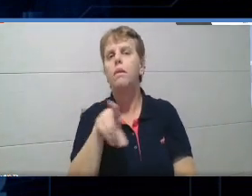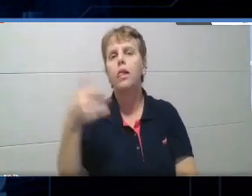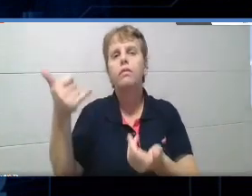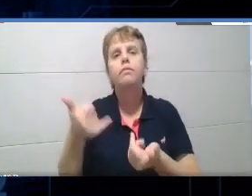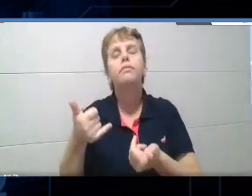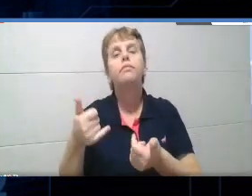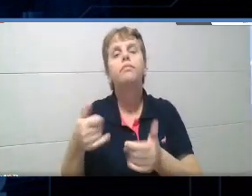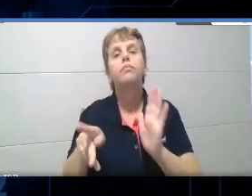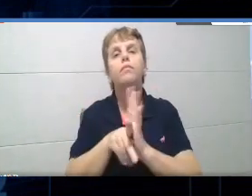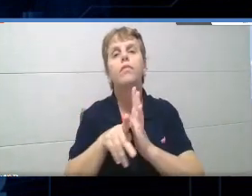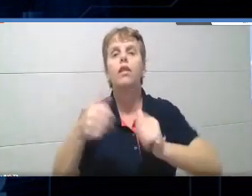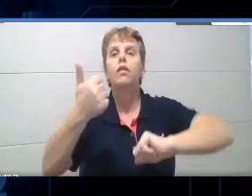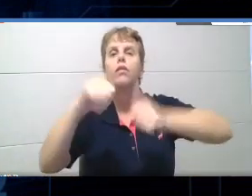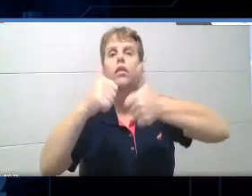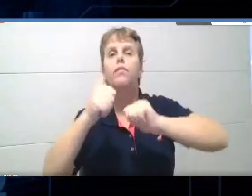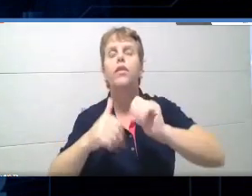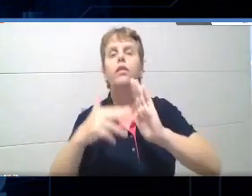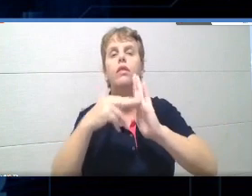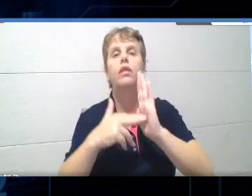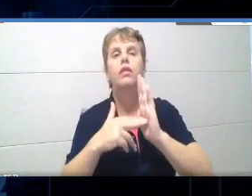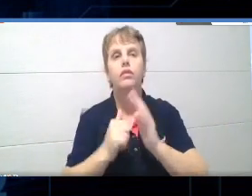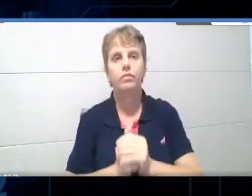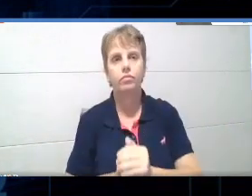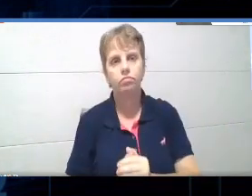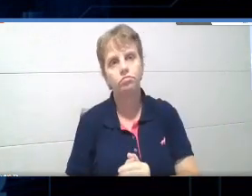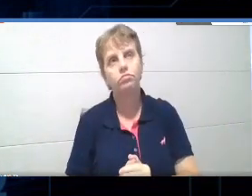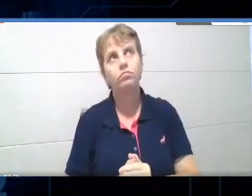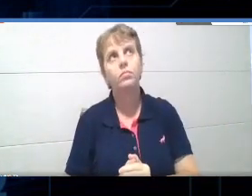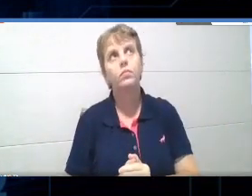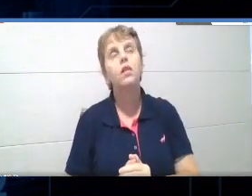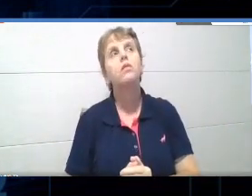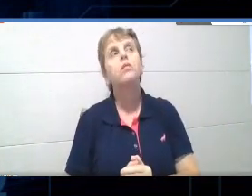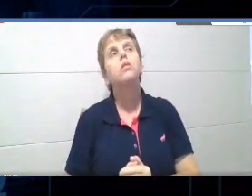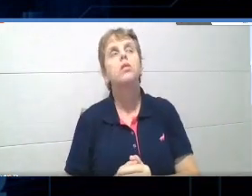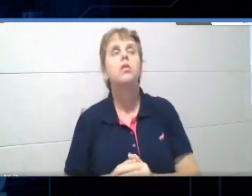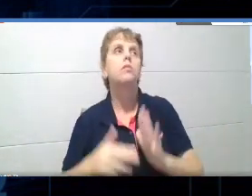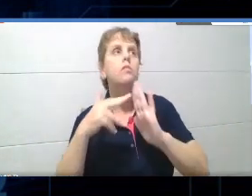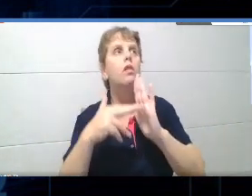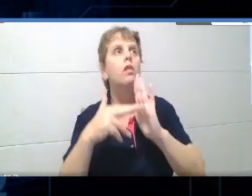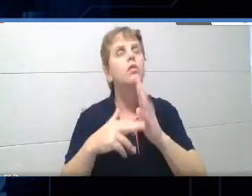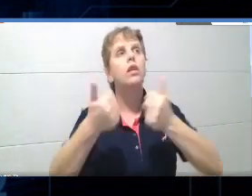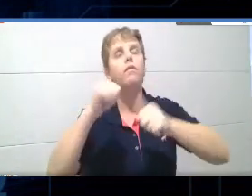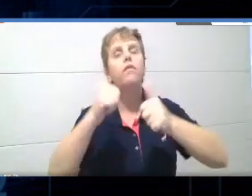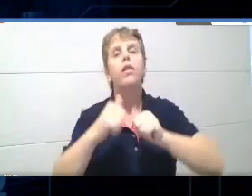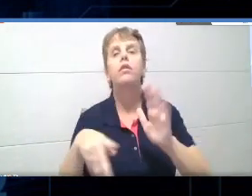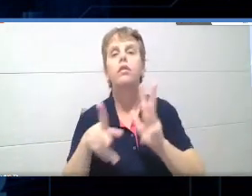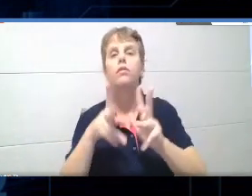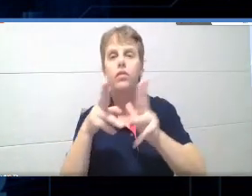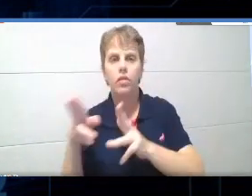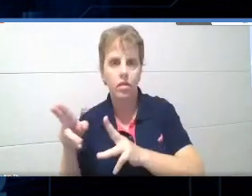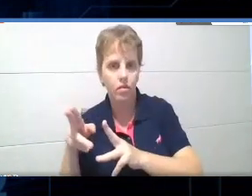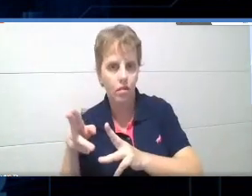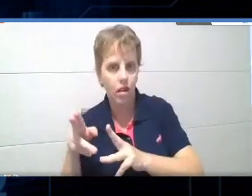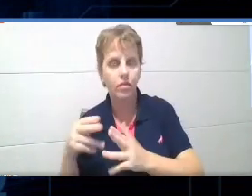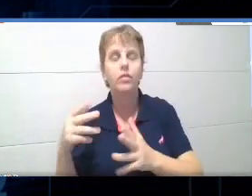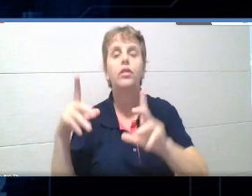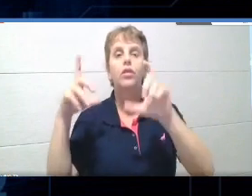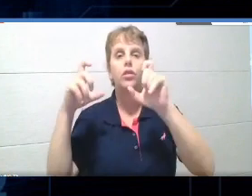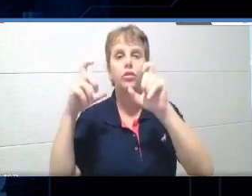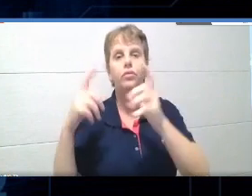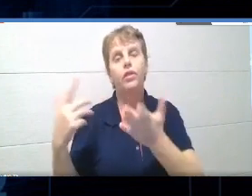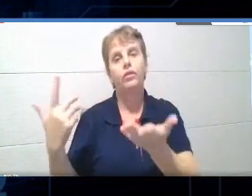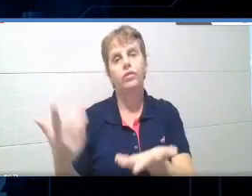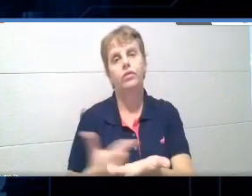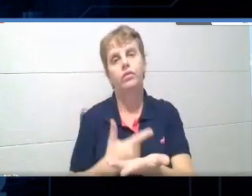a avaliação, ela é um álbum, ela pode ser um álbum de fotografias, representando a sua vida, né,